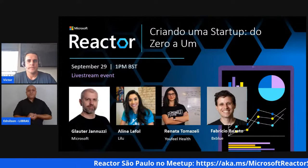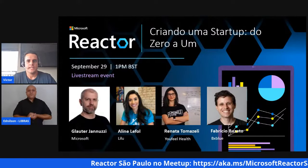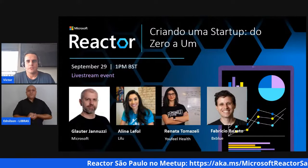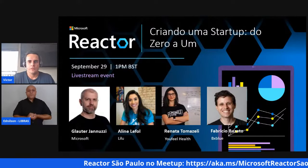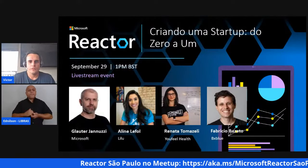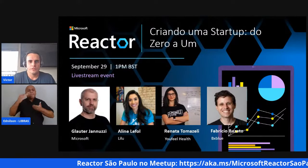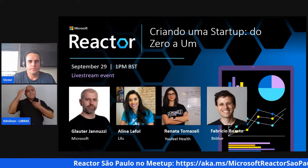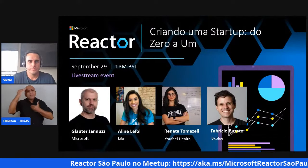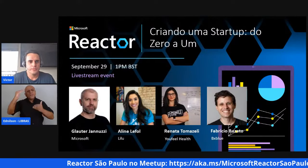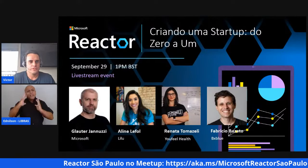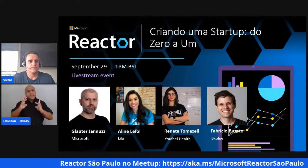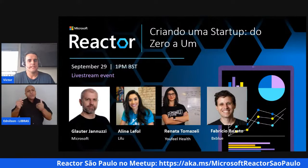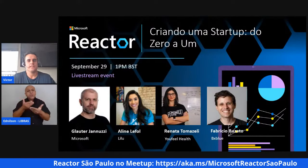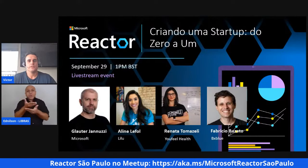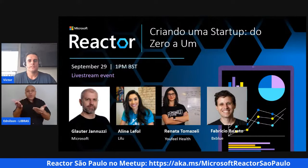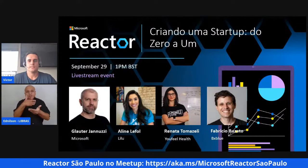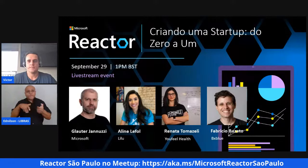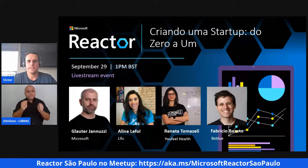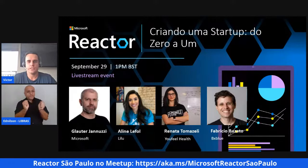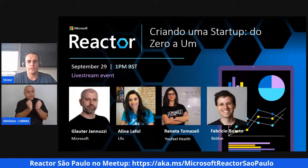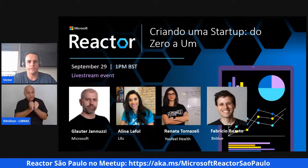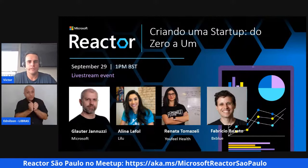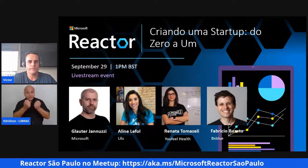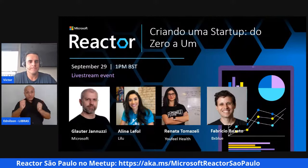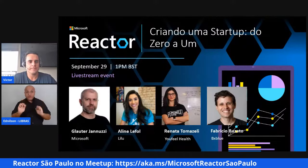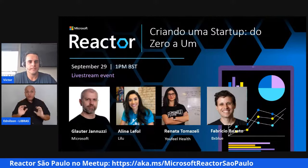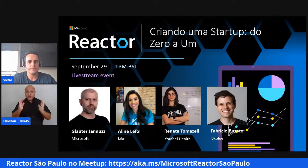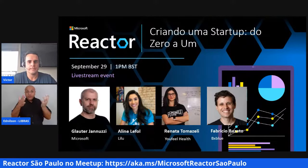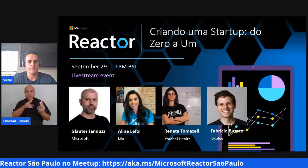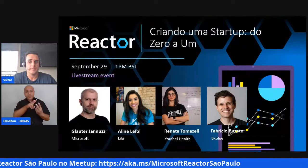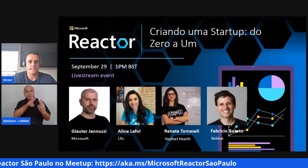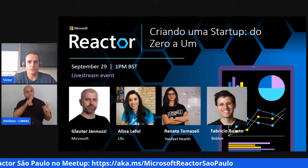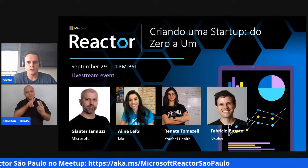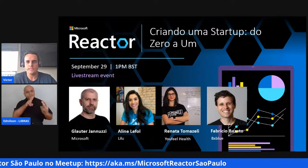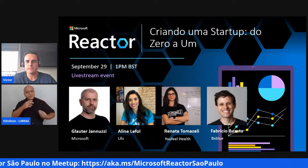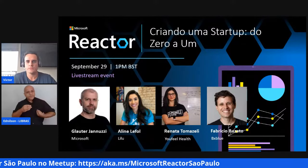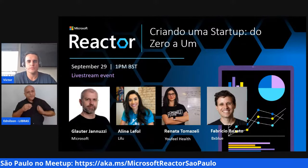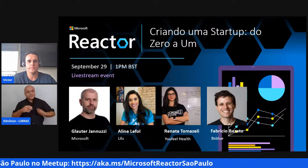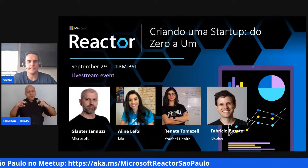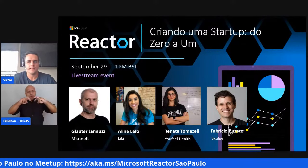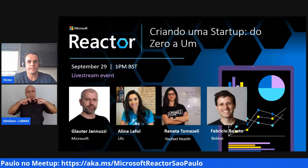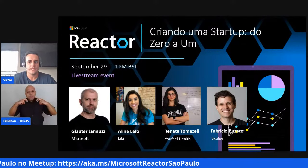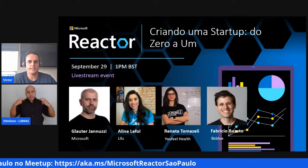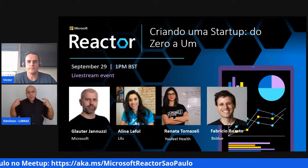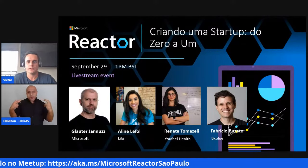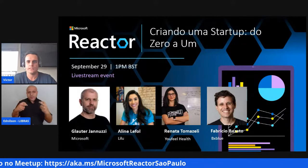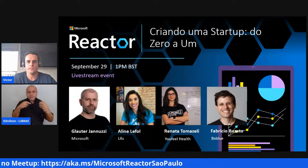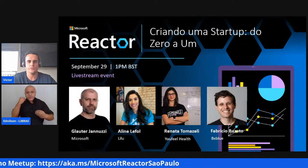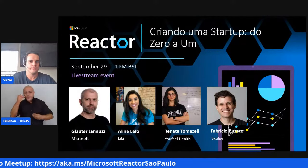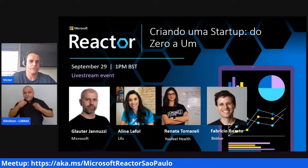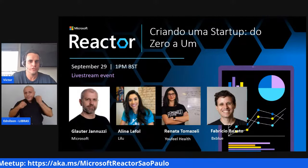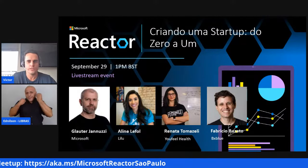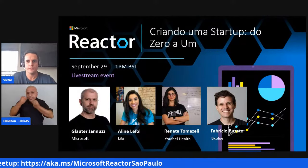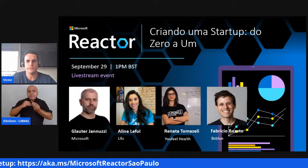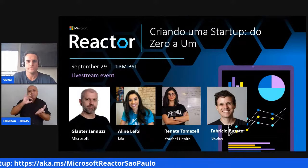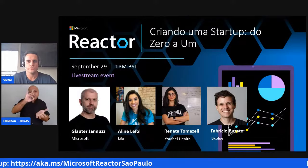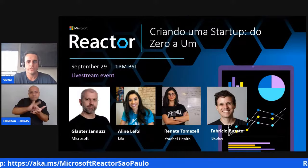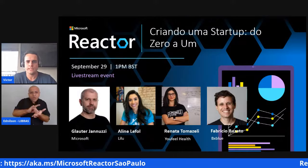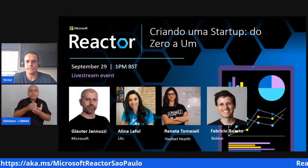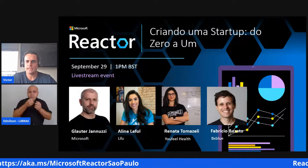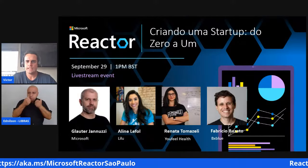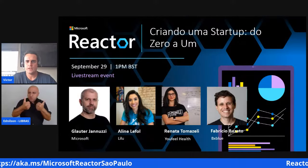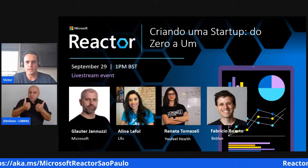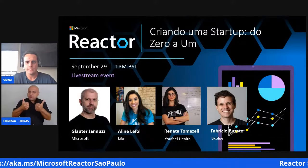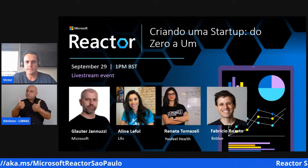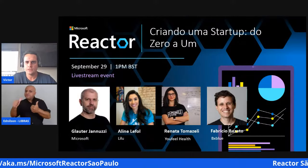Obrigado a todos por se juntarem a nós neste evento ao vivo. É uma mesa redonda, com experiências reais, mostrando o que funciona, o que não funciona